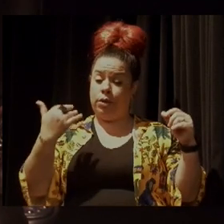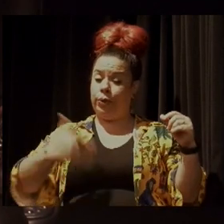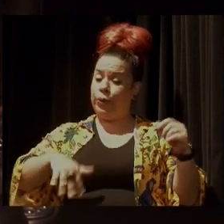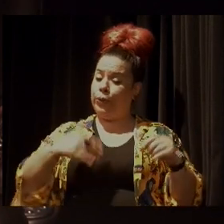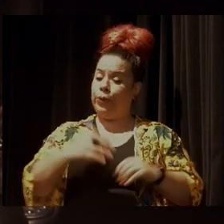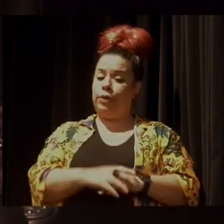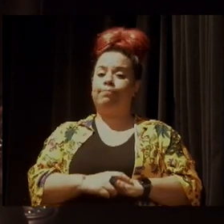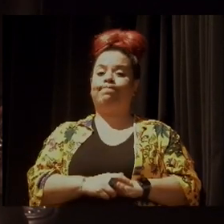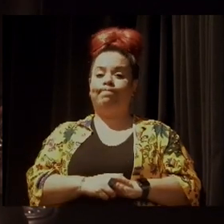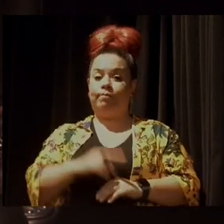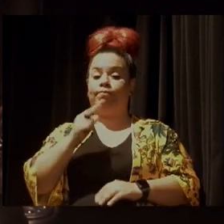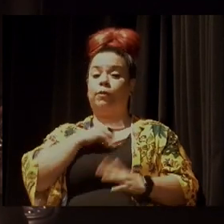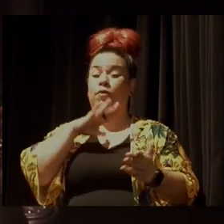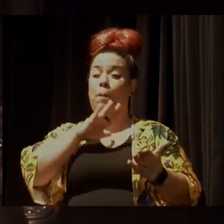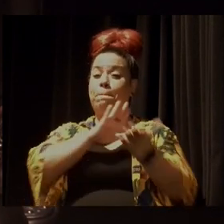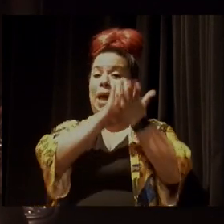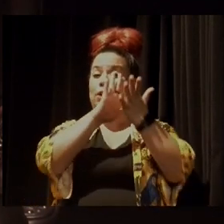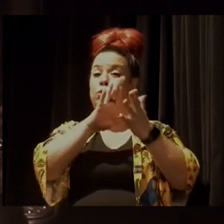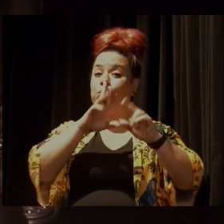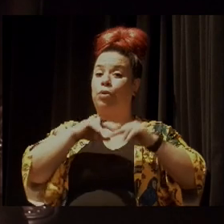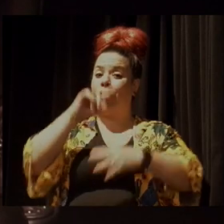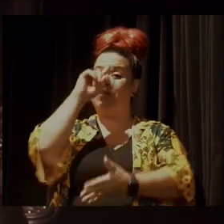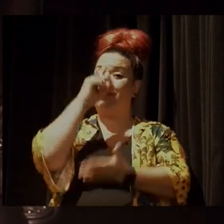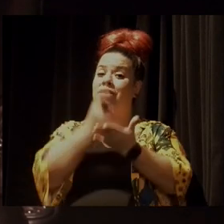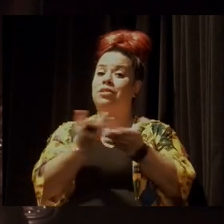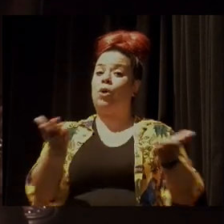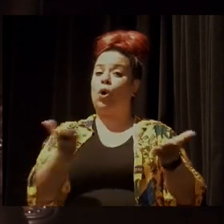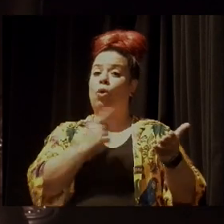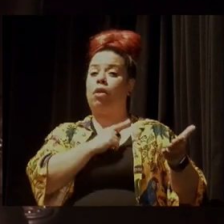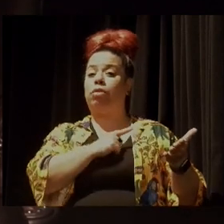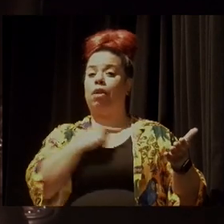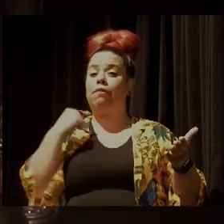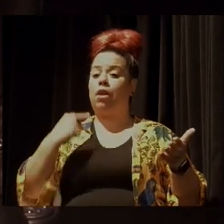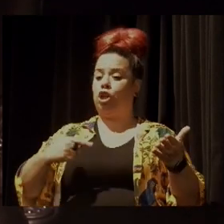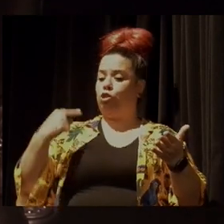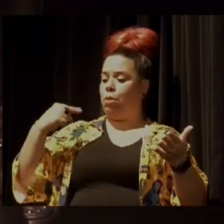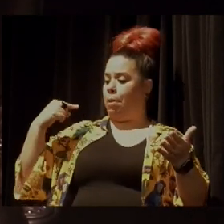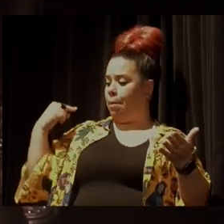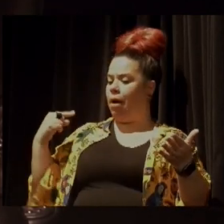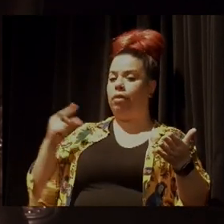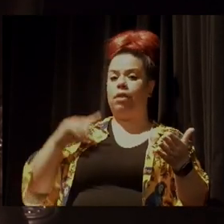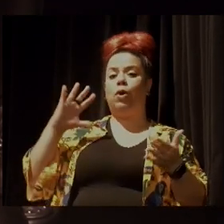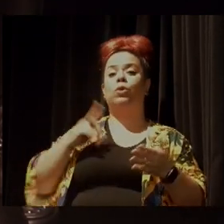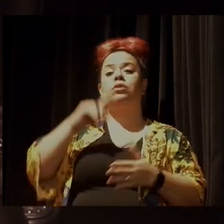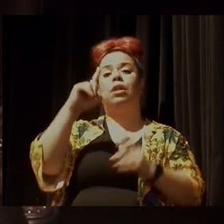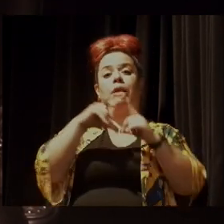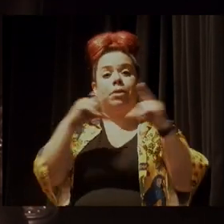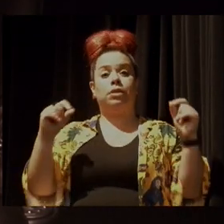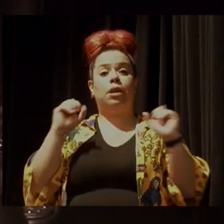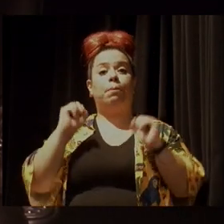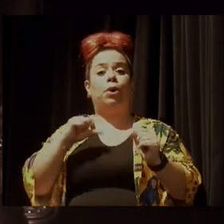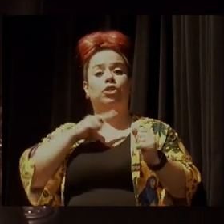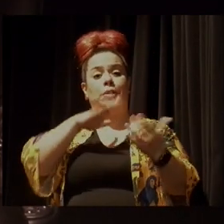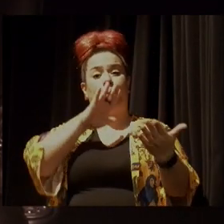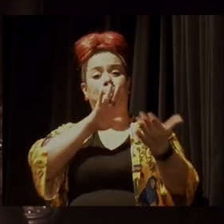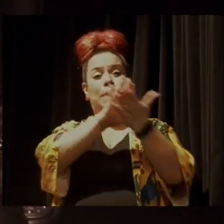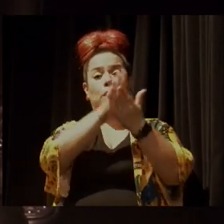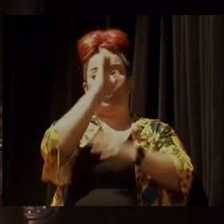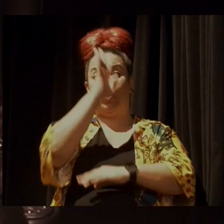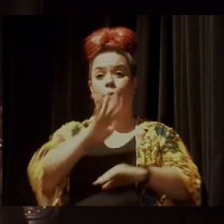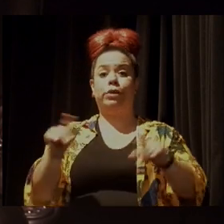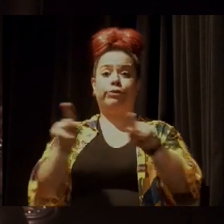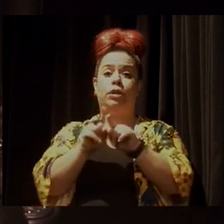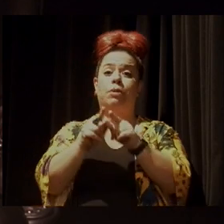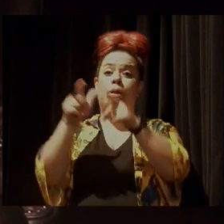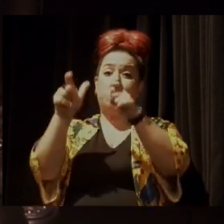os impactos que as decisões que foram tomadas esses dias em Brasília podem ter para o Brasil e para lugares como